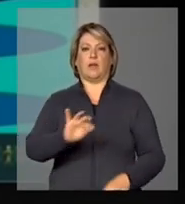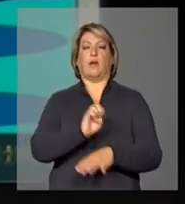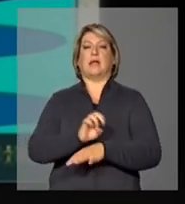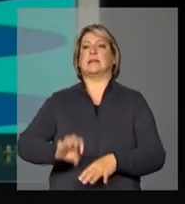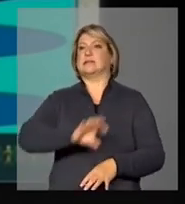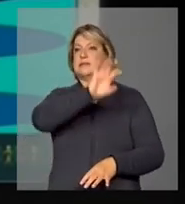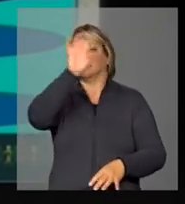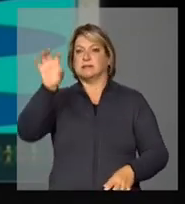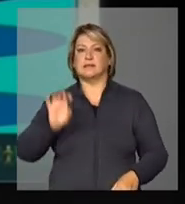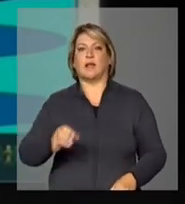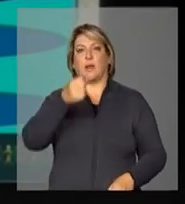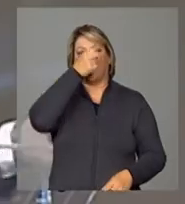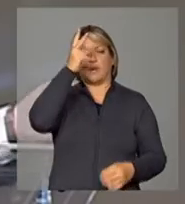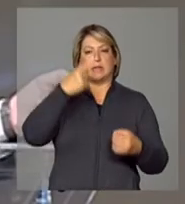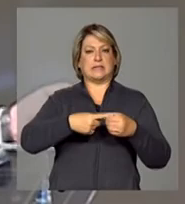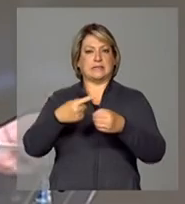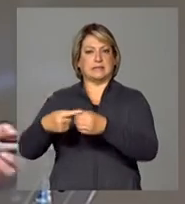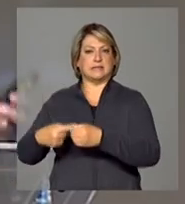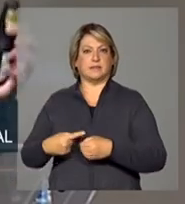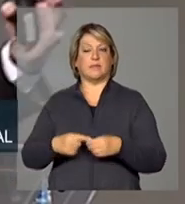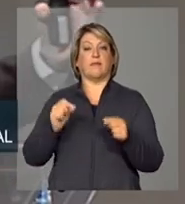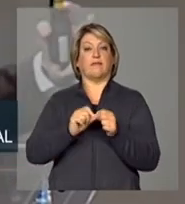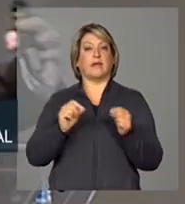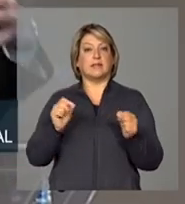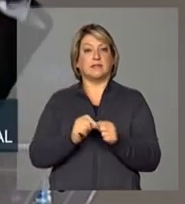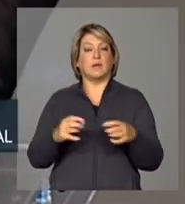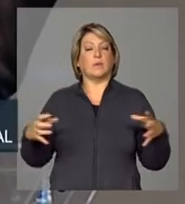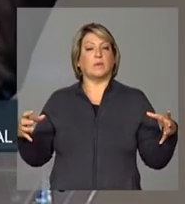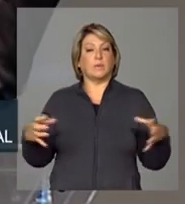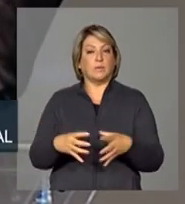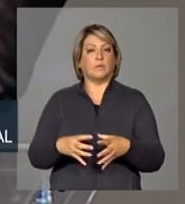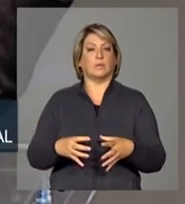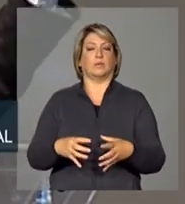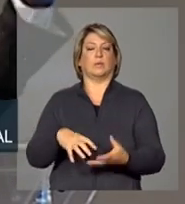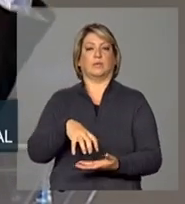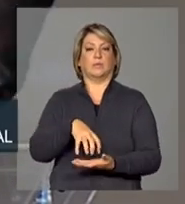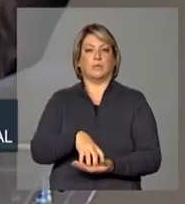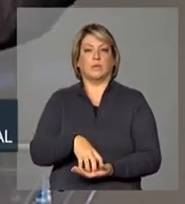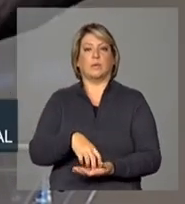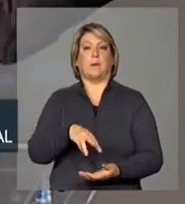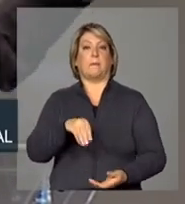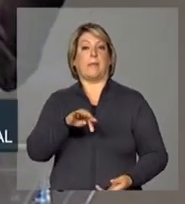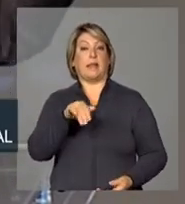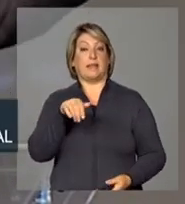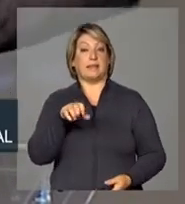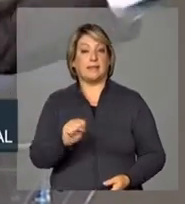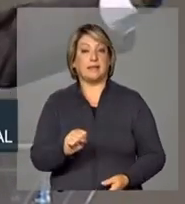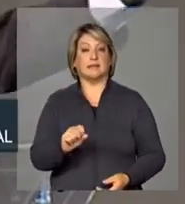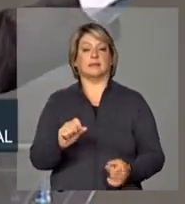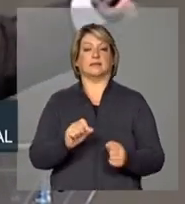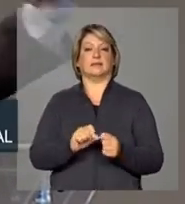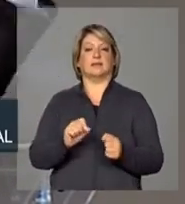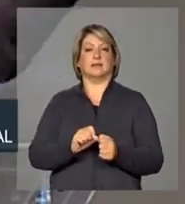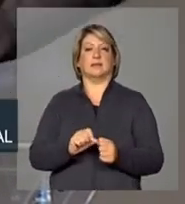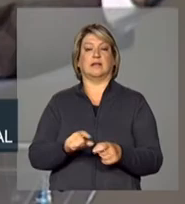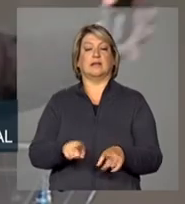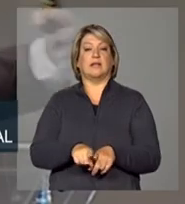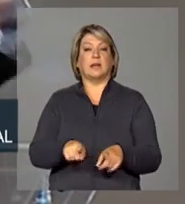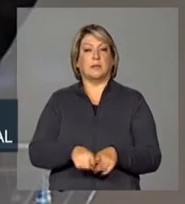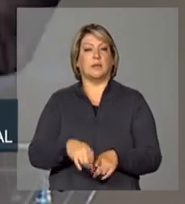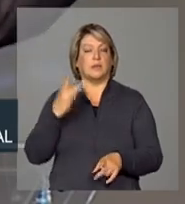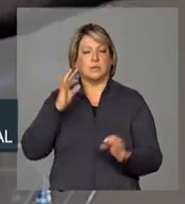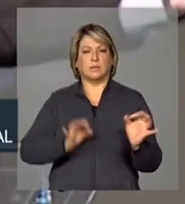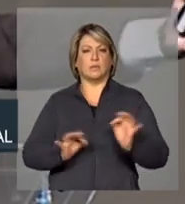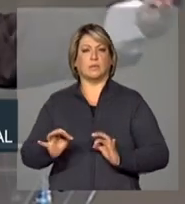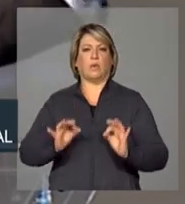com municípios, para a construção de um conjunto de metas, estabelecimento de um conjunto de metas e mecanismos